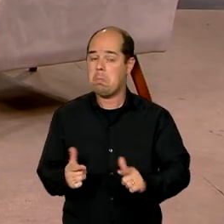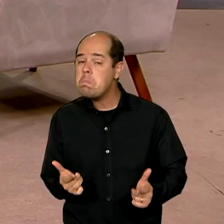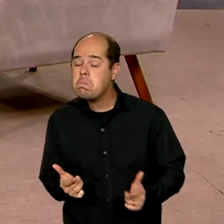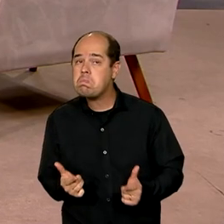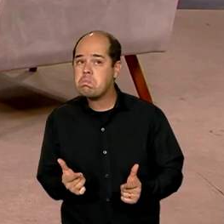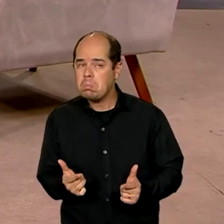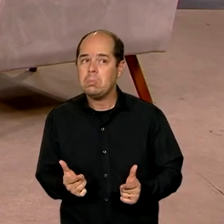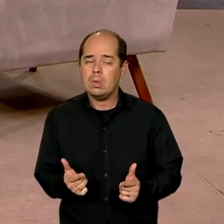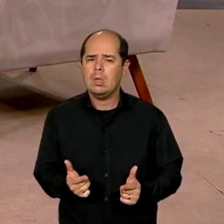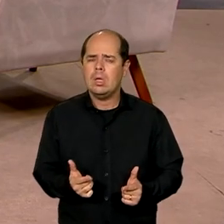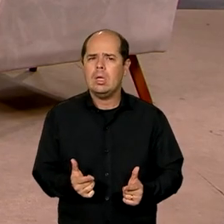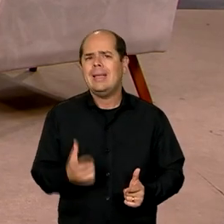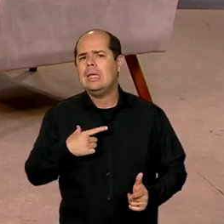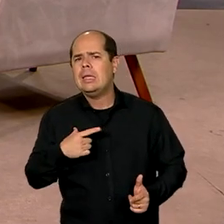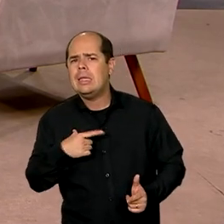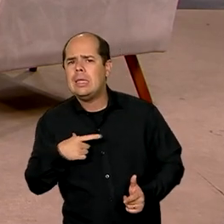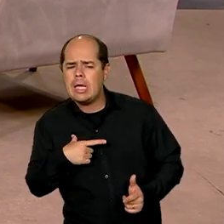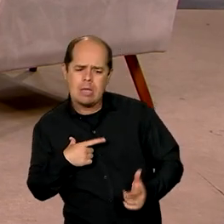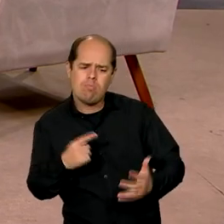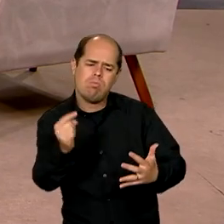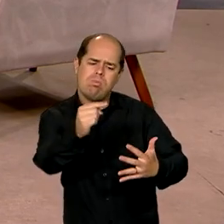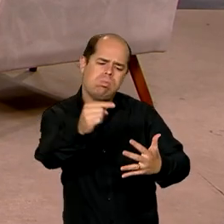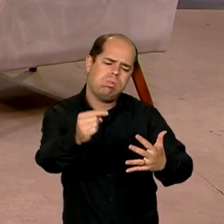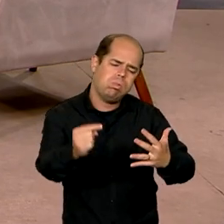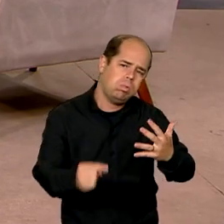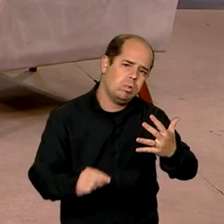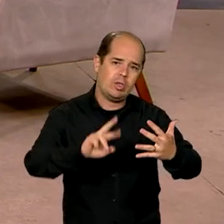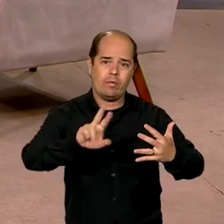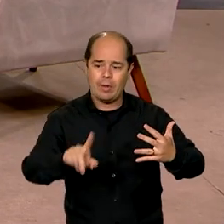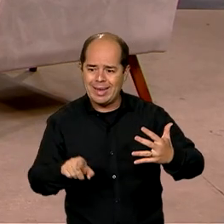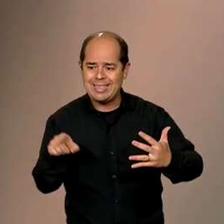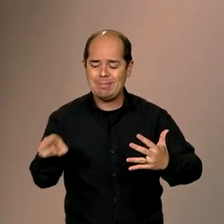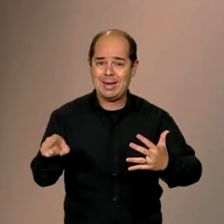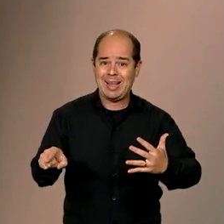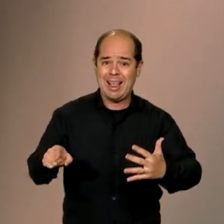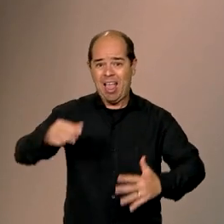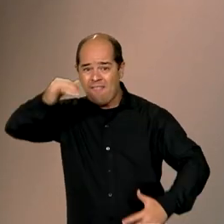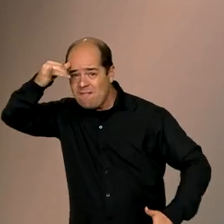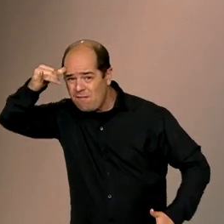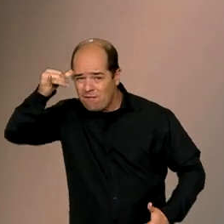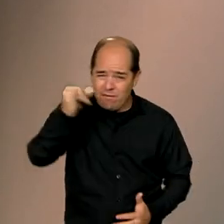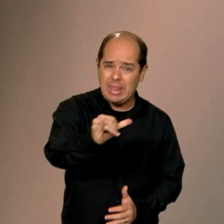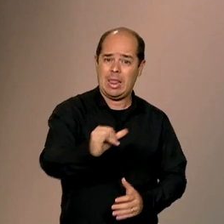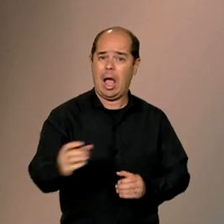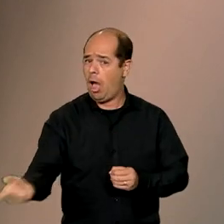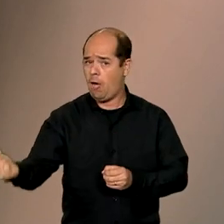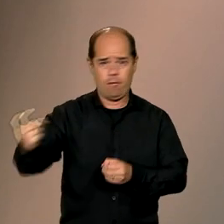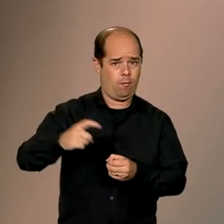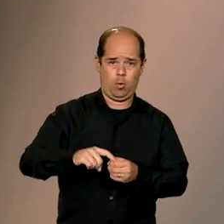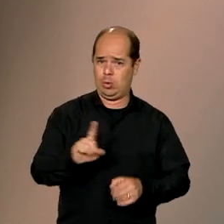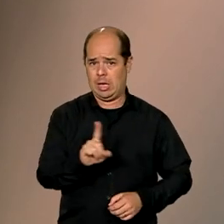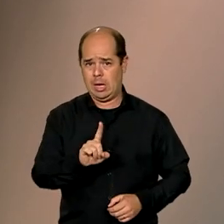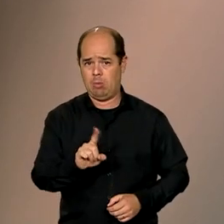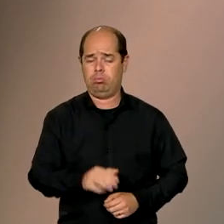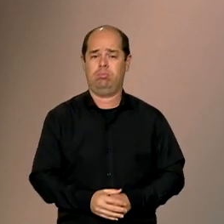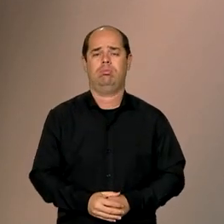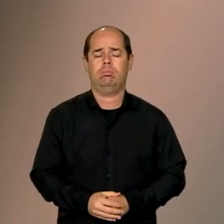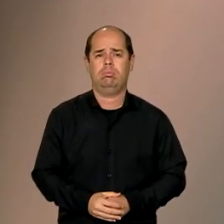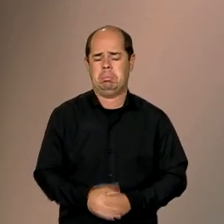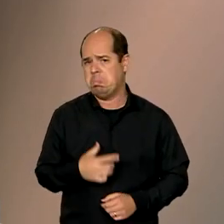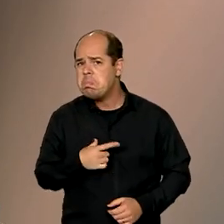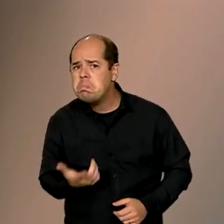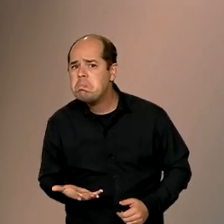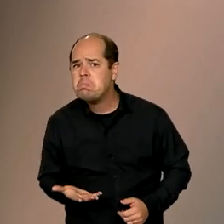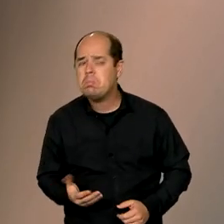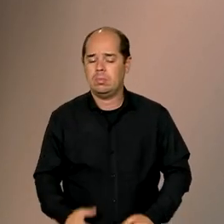ajudar, dar uma sustentabilidade à retirada dessas crianças e garantir que elas não retornem à exploração? No território,